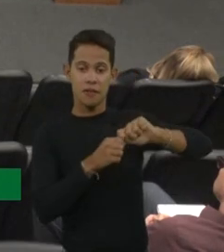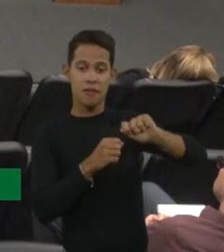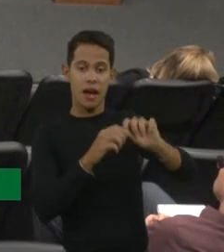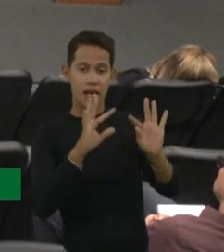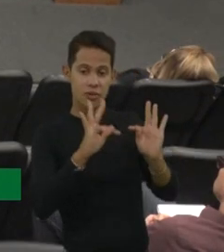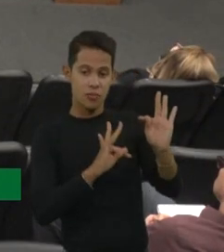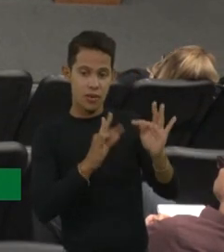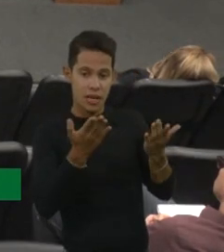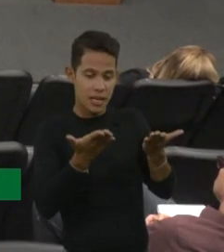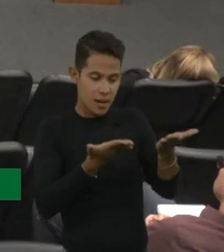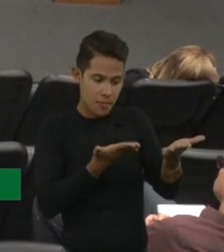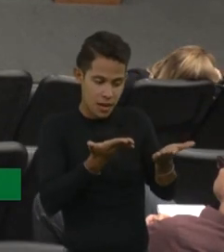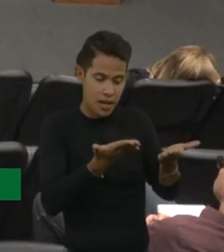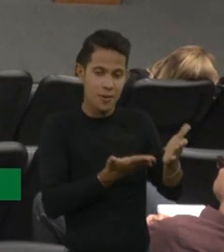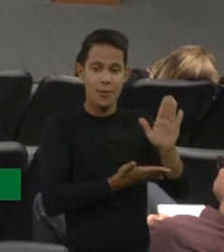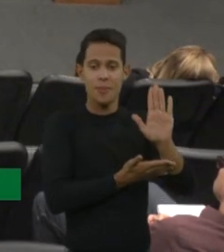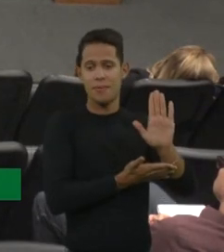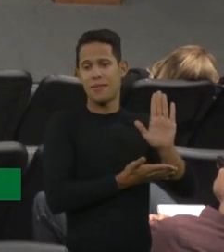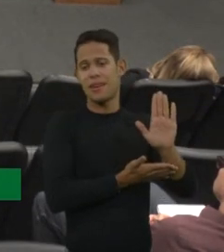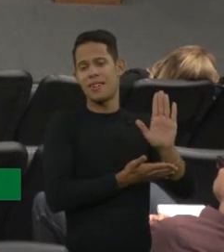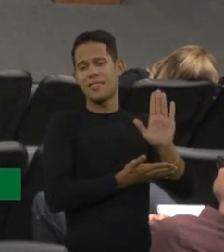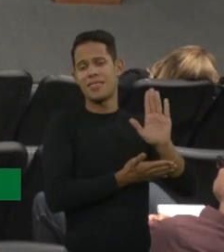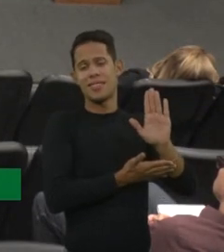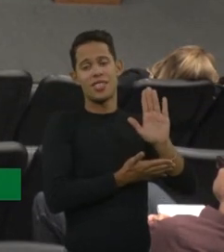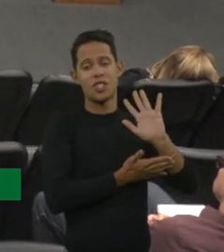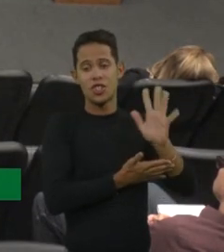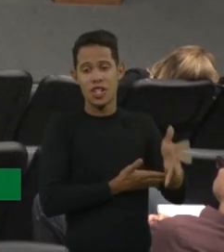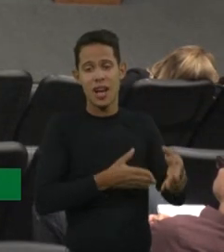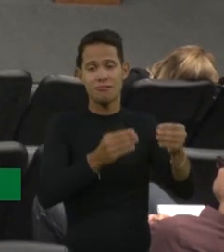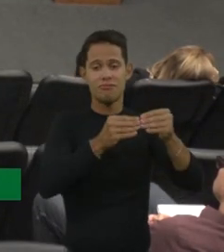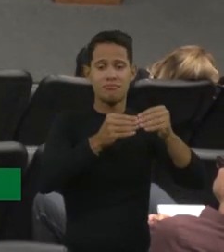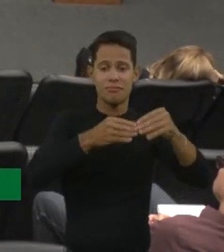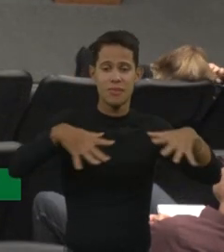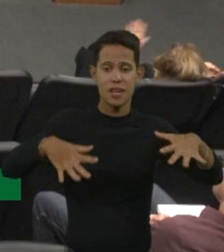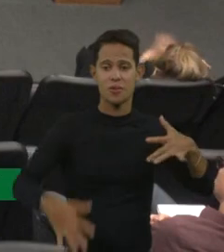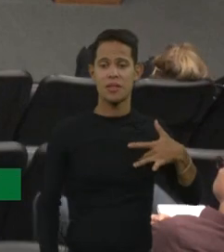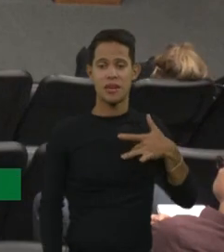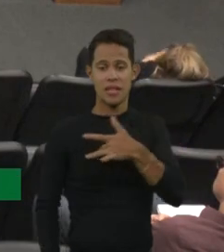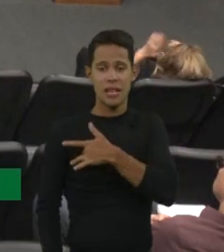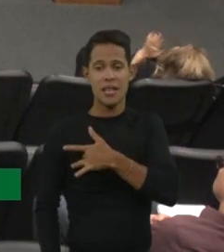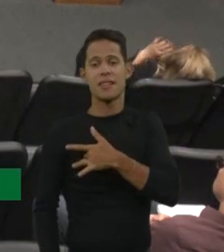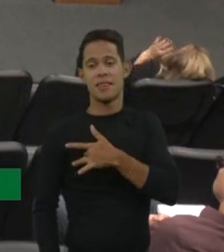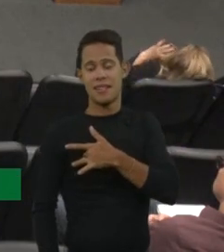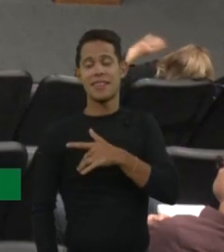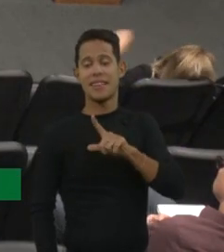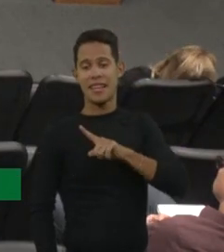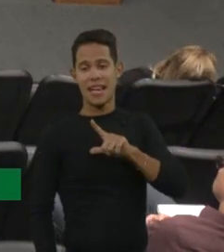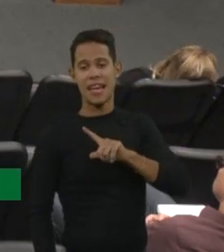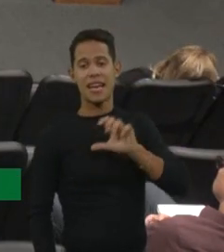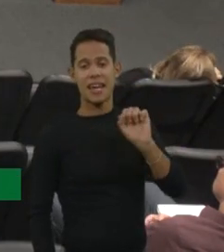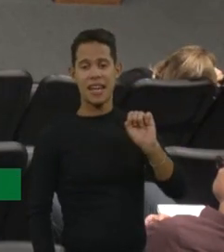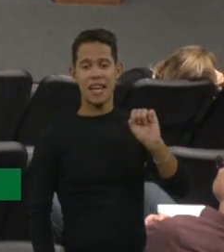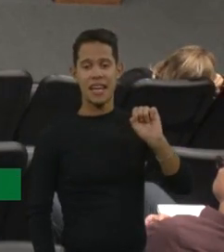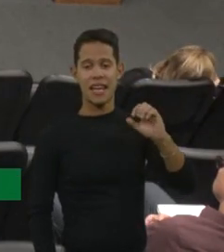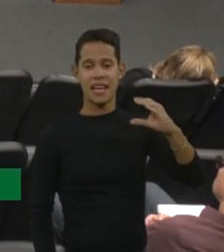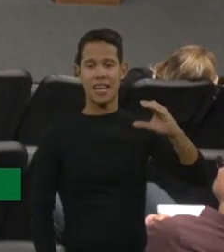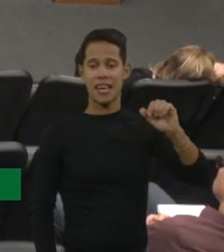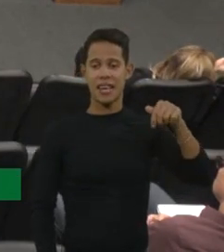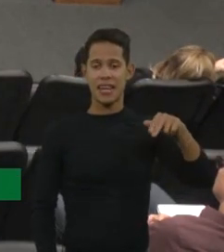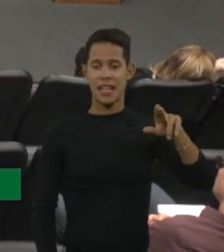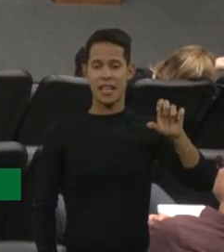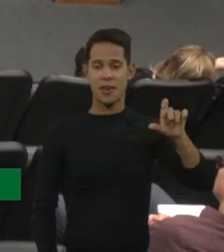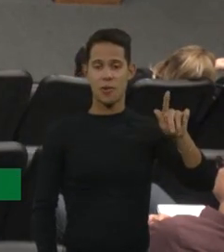mas ele acabou de estar customizado, né, ele tem um grau de sequela hipóxico e esquímico. Então, porque